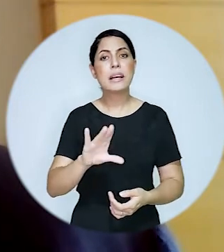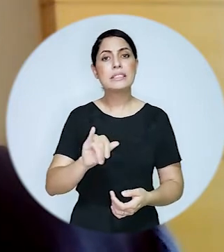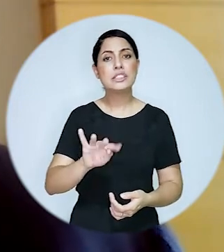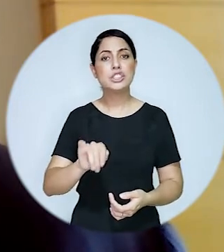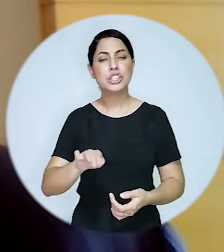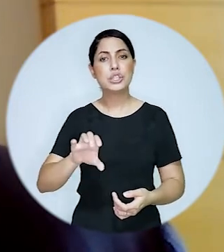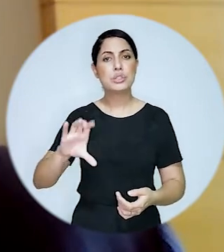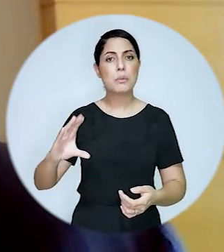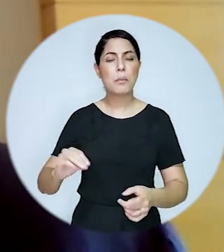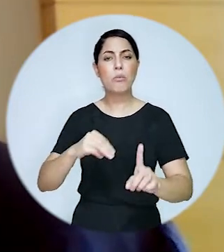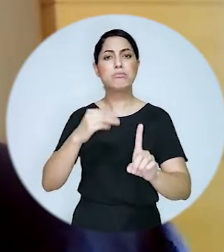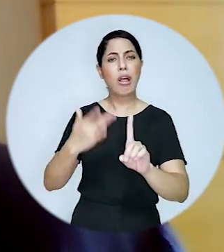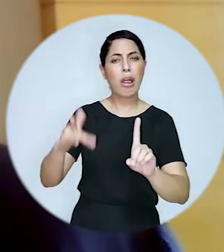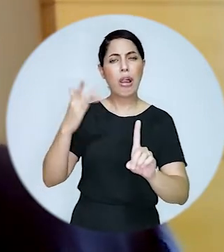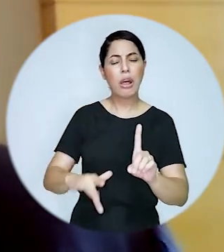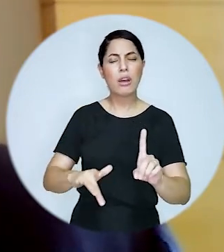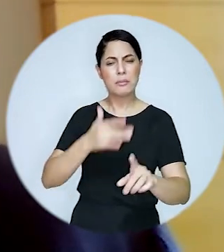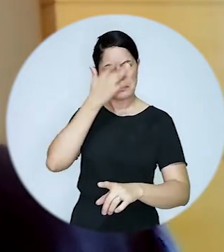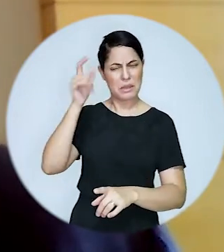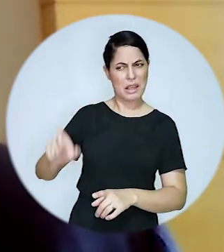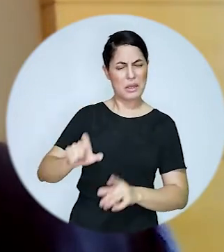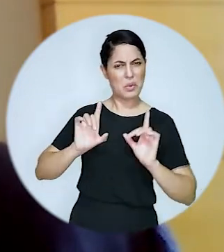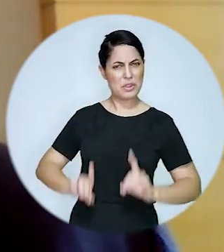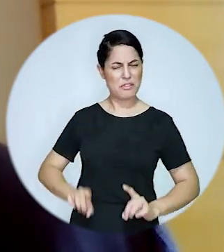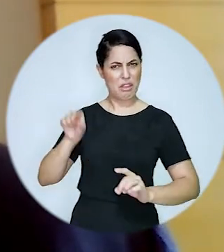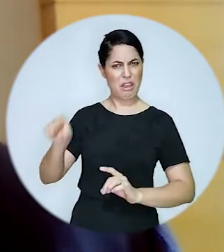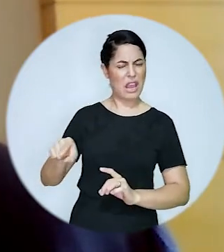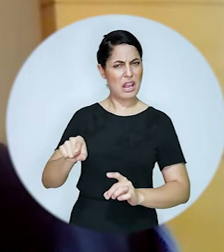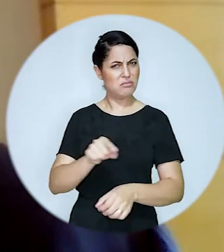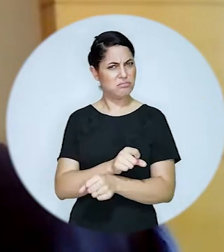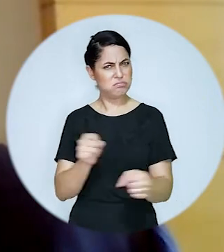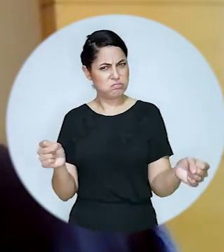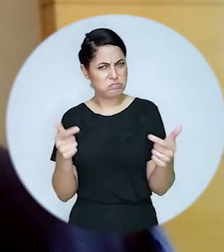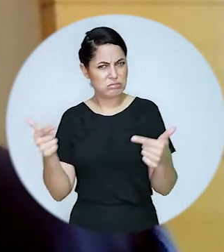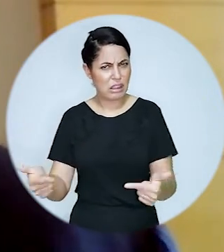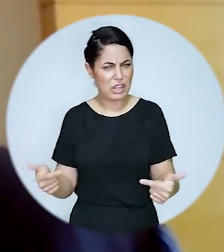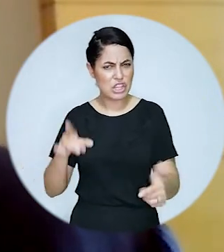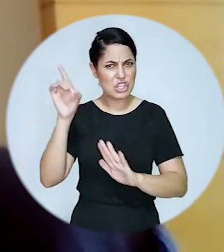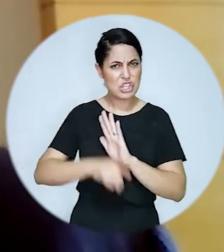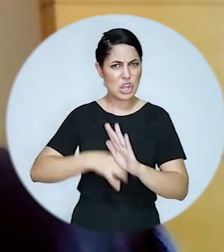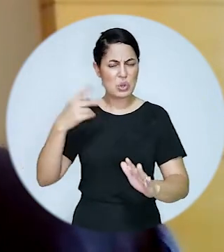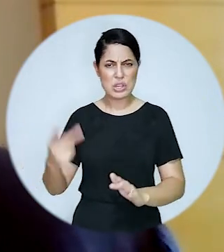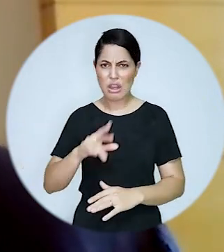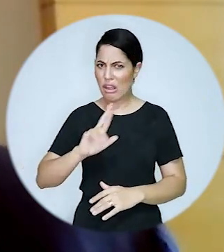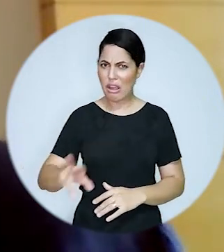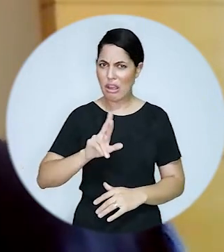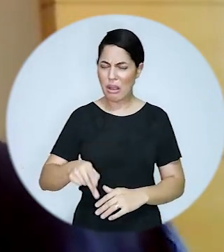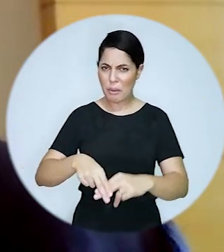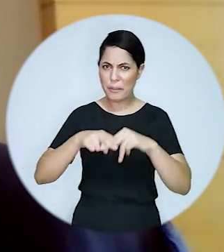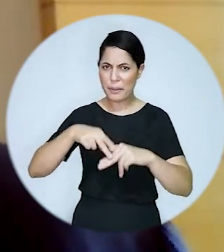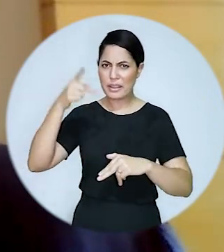seja uma concepção um pré-julgamento de que as pessoas com deficiência eventualmente não poderiam